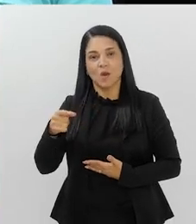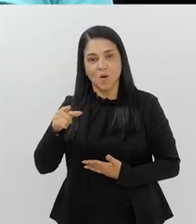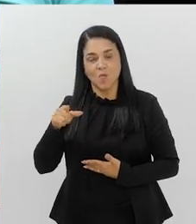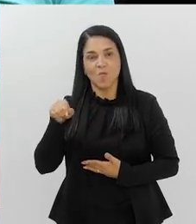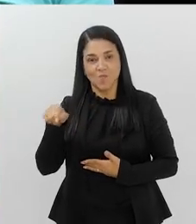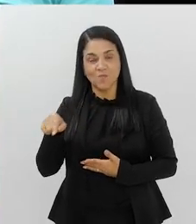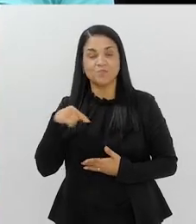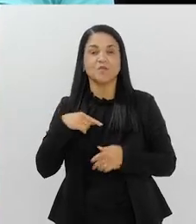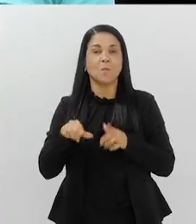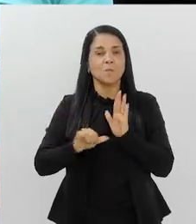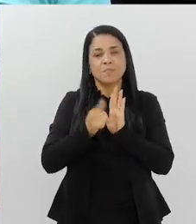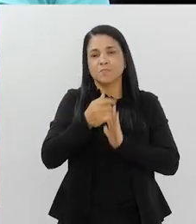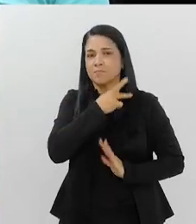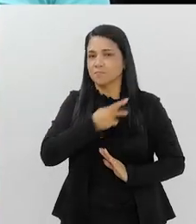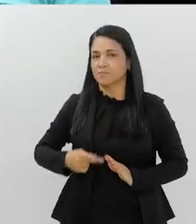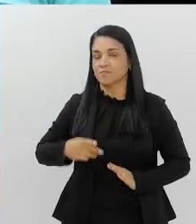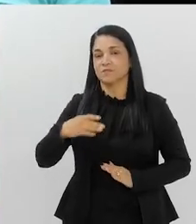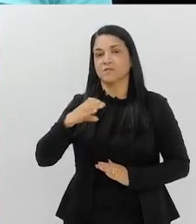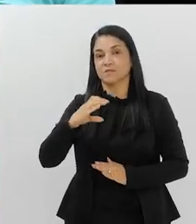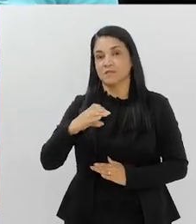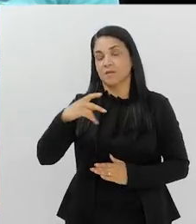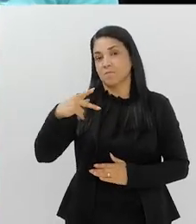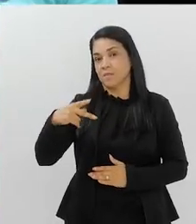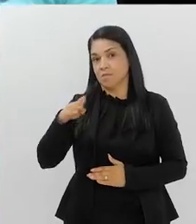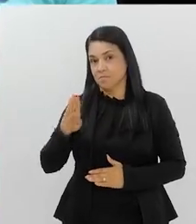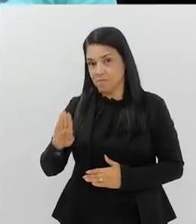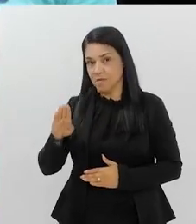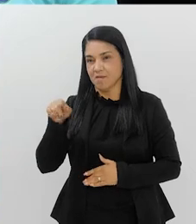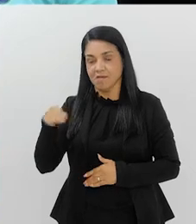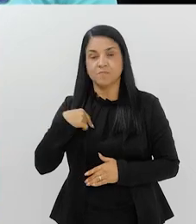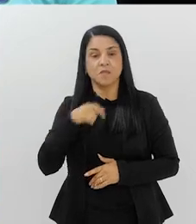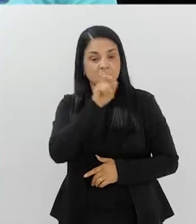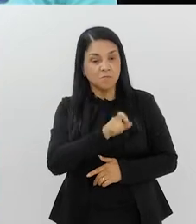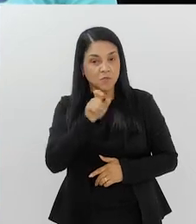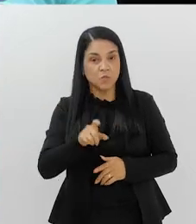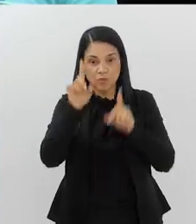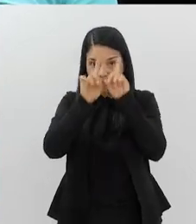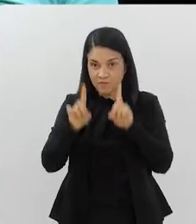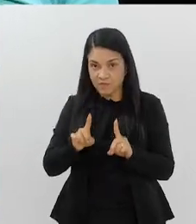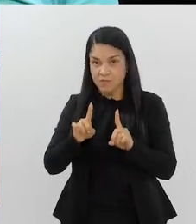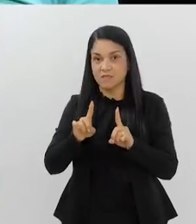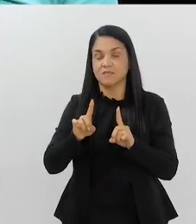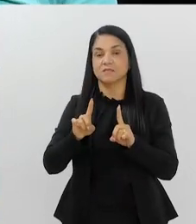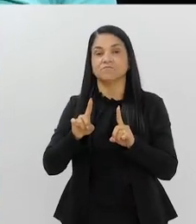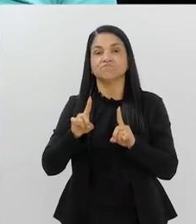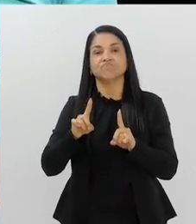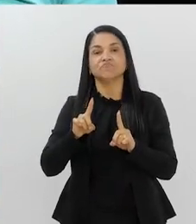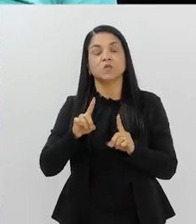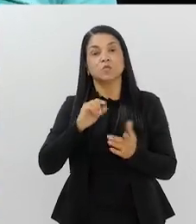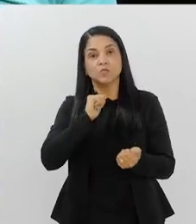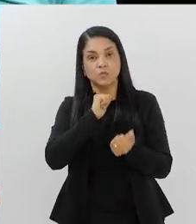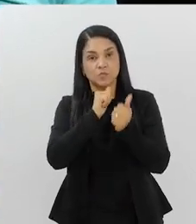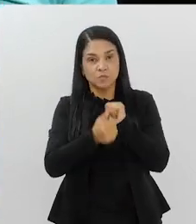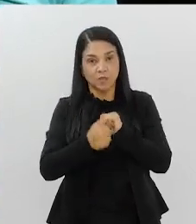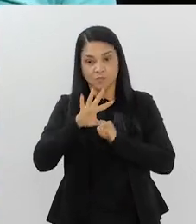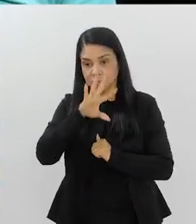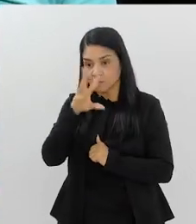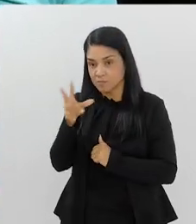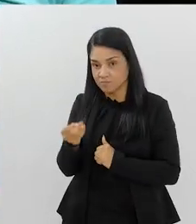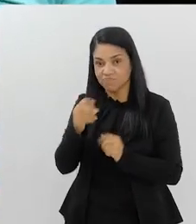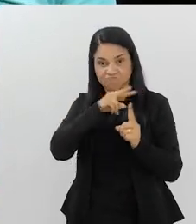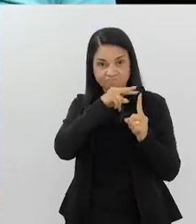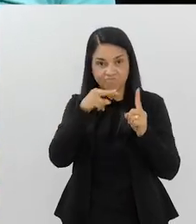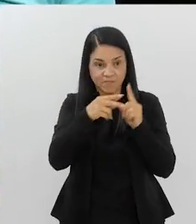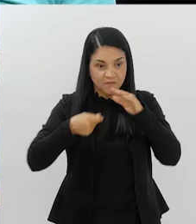presidente do CPB. Uma história fantástica no segmento da pessoa com deficiência também. Se o esporte paralímpico hoje tem visibilidade,